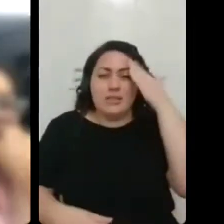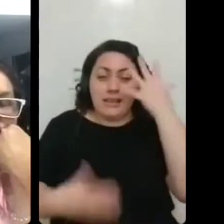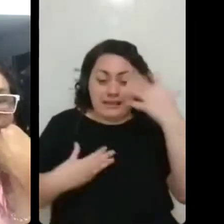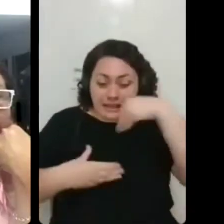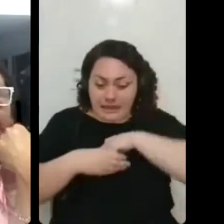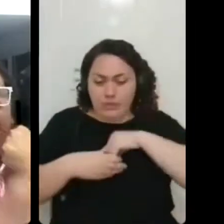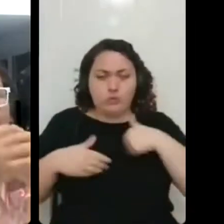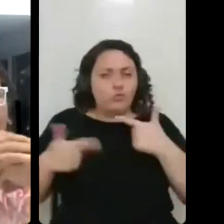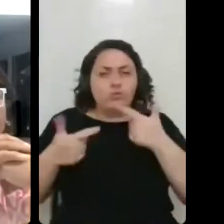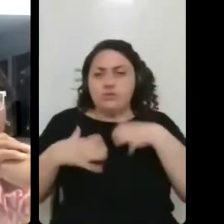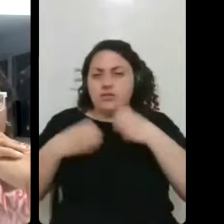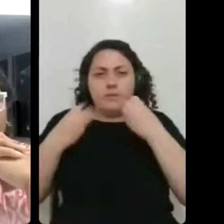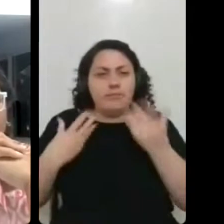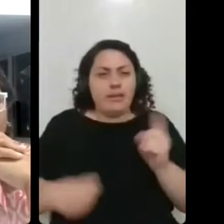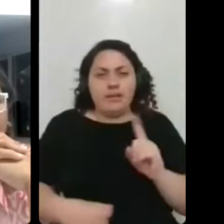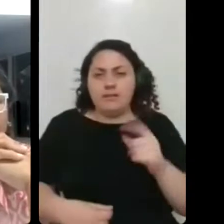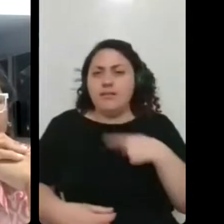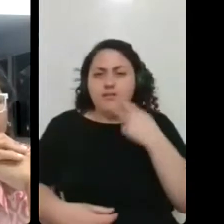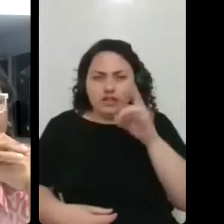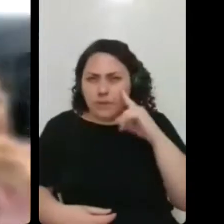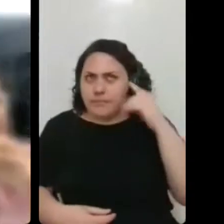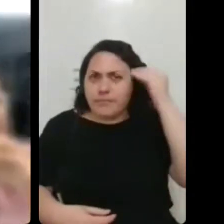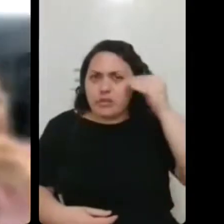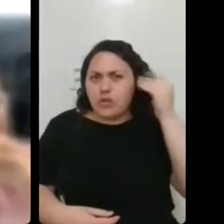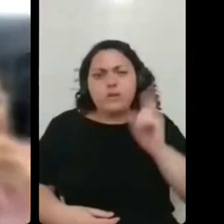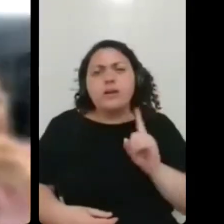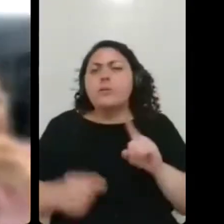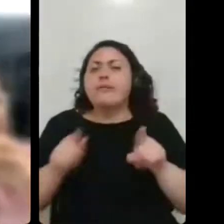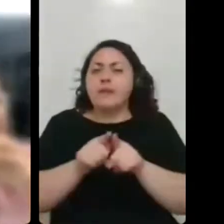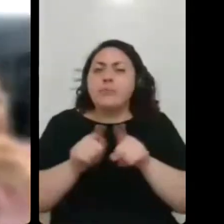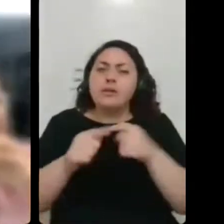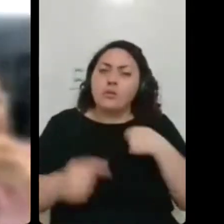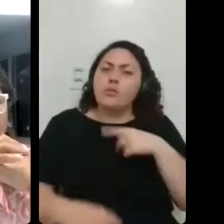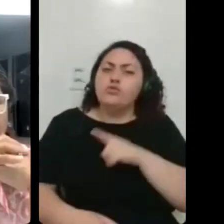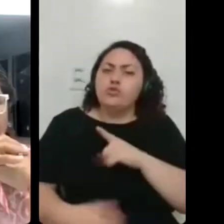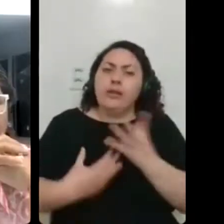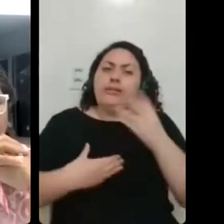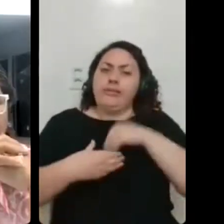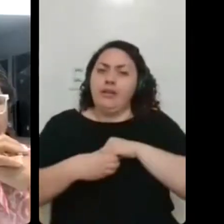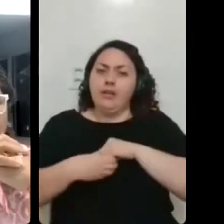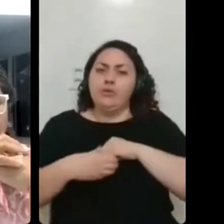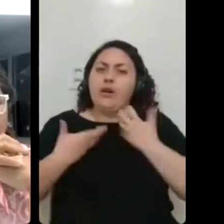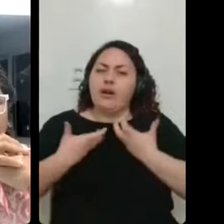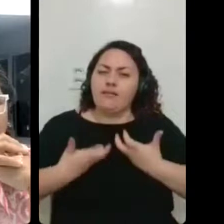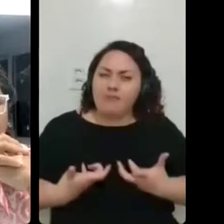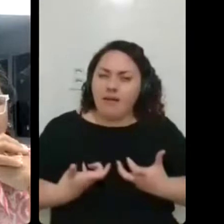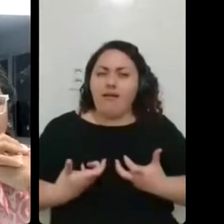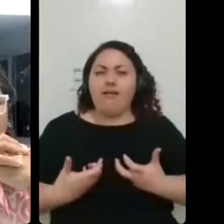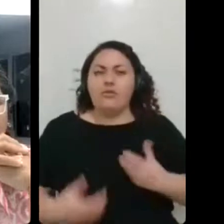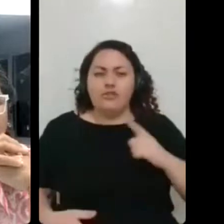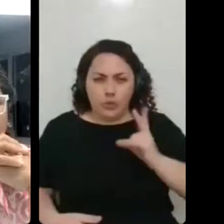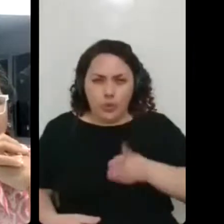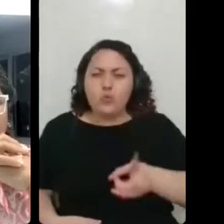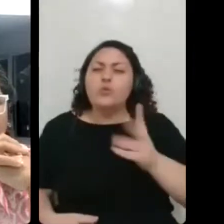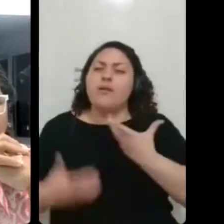digo só psicologicamente, sabe? Eu também ainda tava com muita fadiga, muito cansaço, porque eu ainda tava me